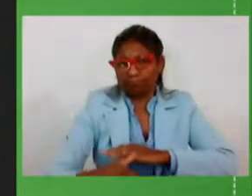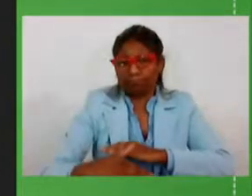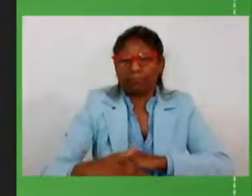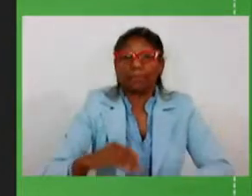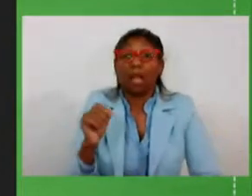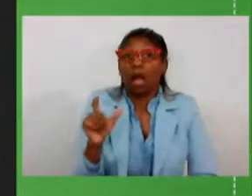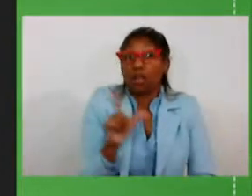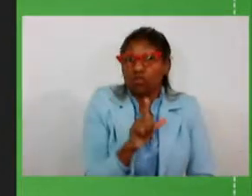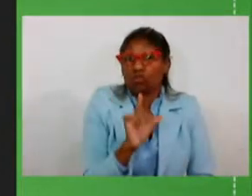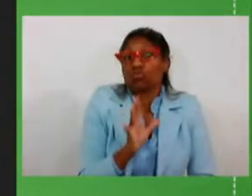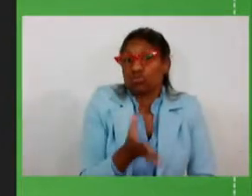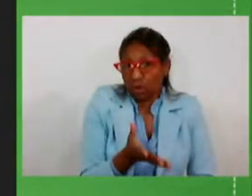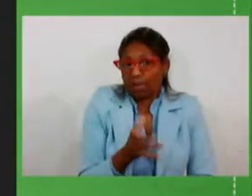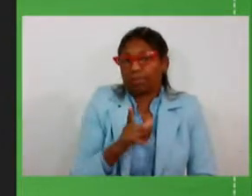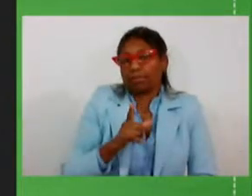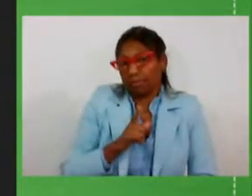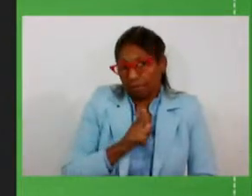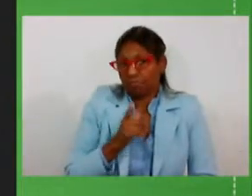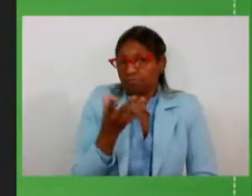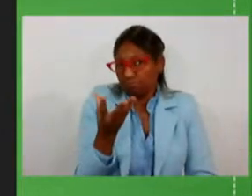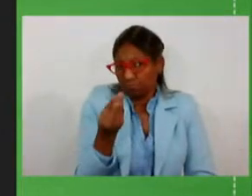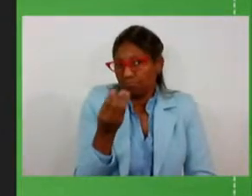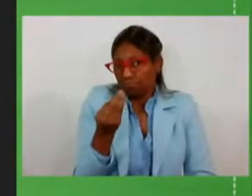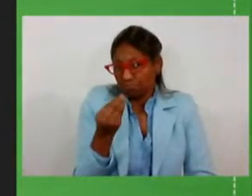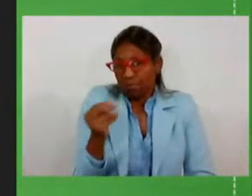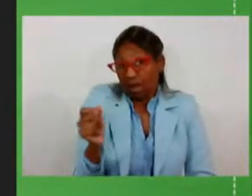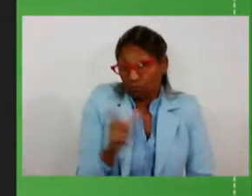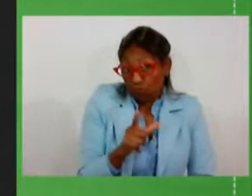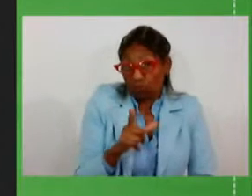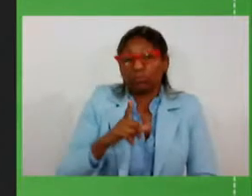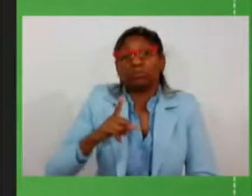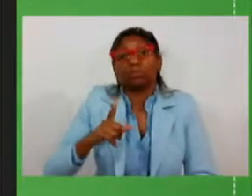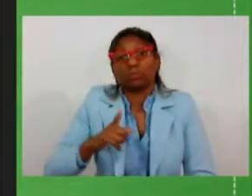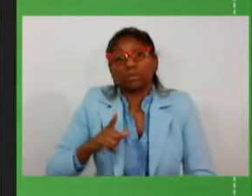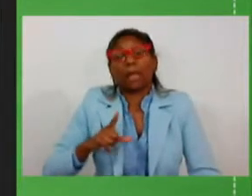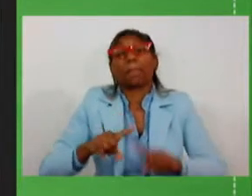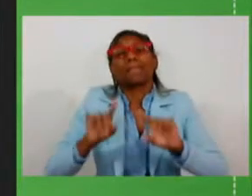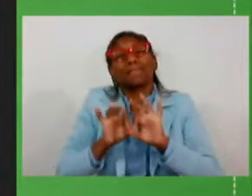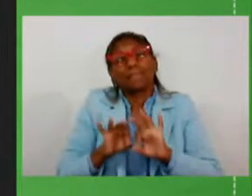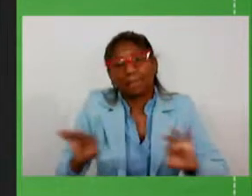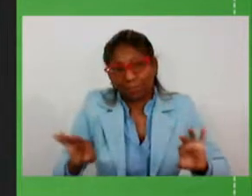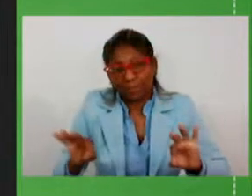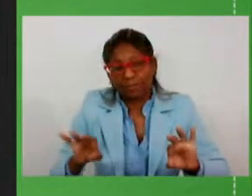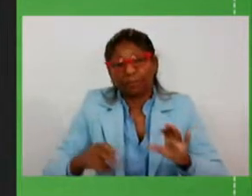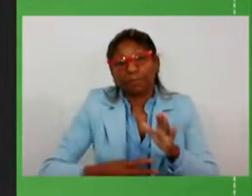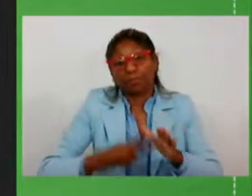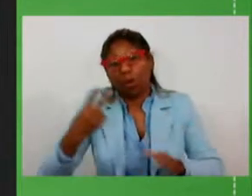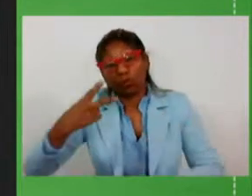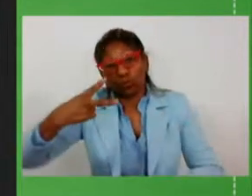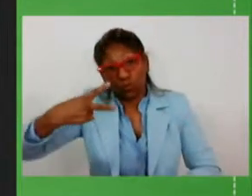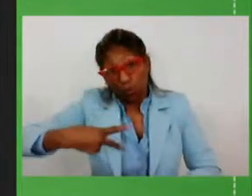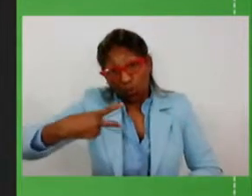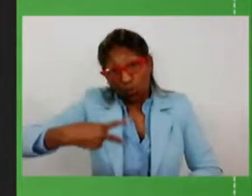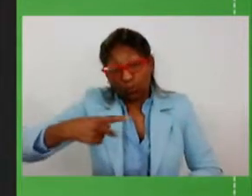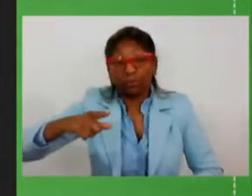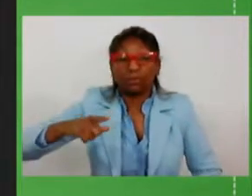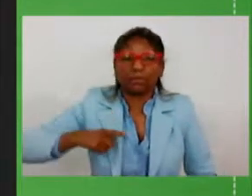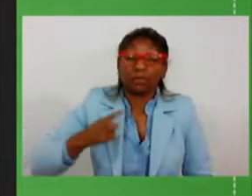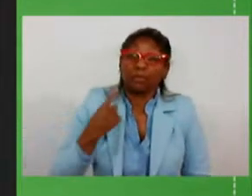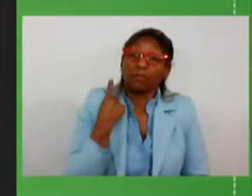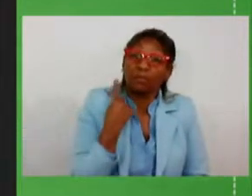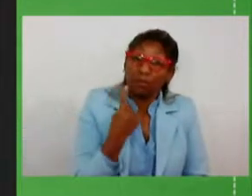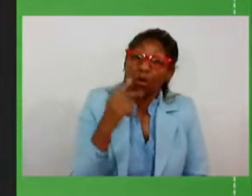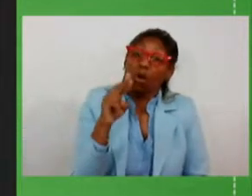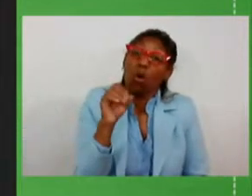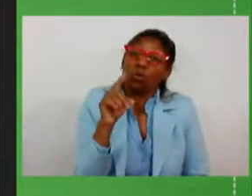vejam que a gente tem a maior parte da extensão em pista simples, no bloco 2, a gente tem unicamente rodovias